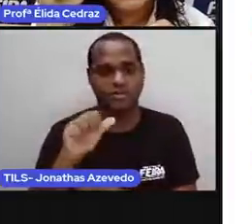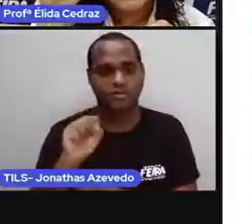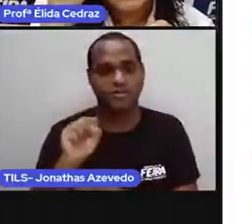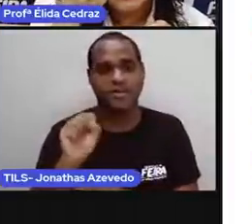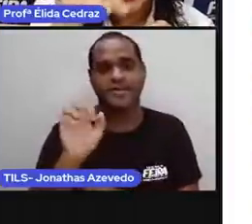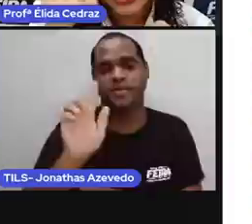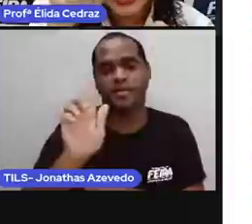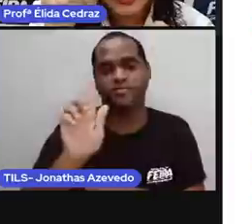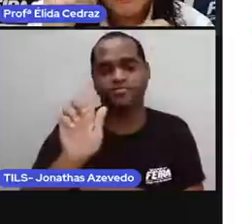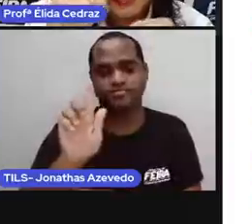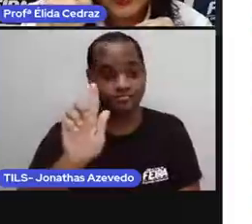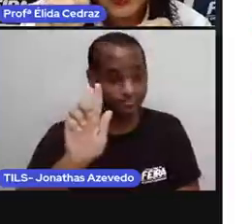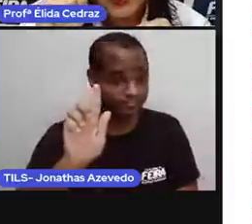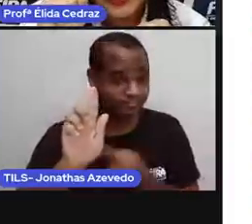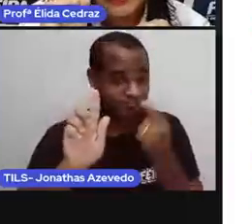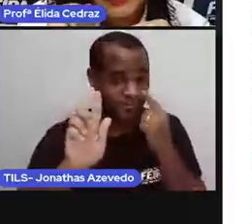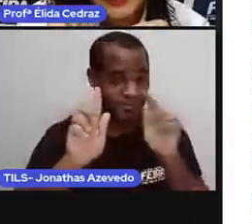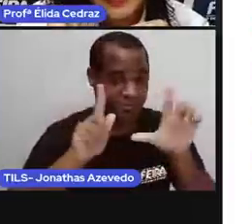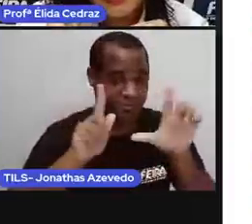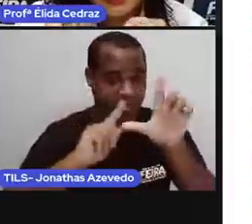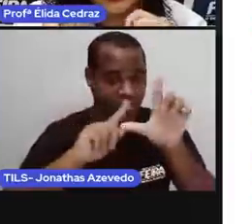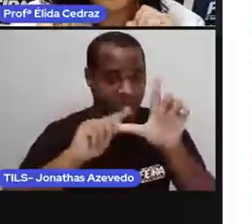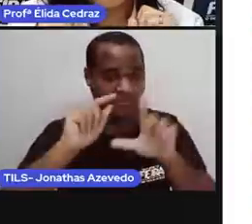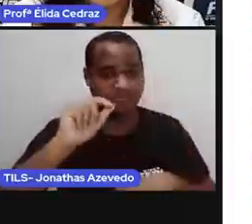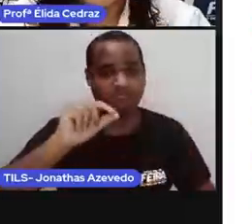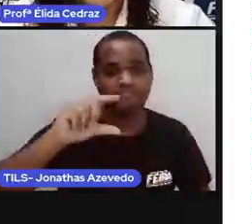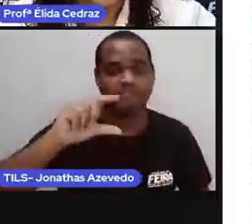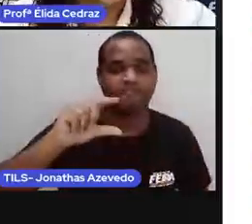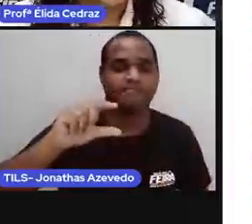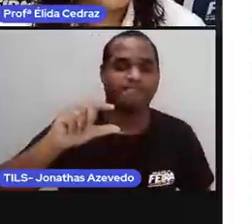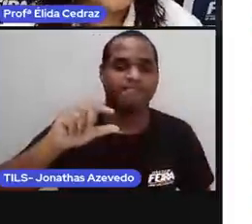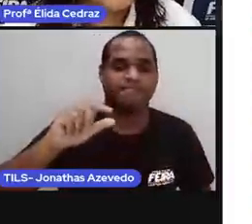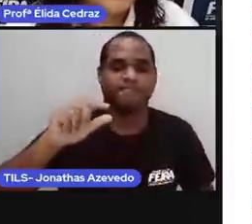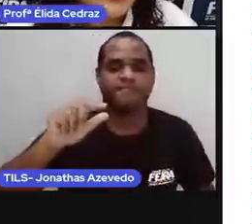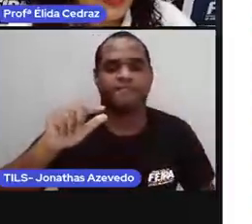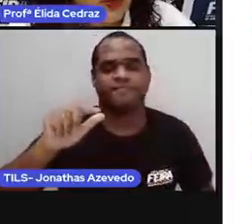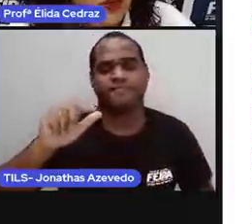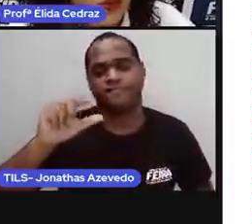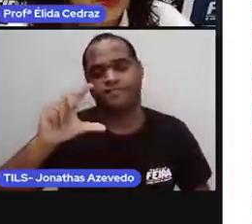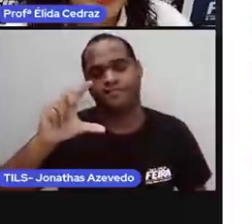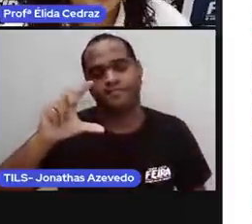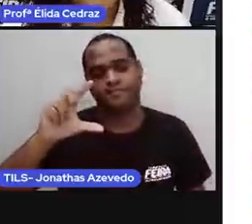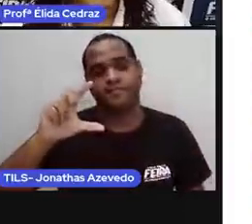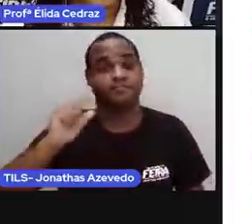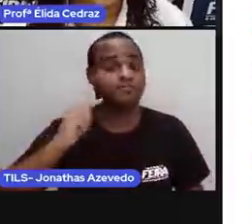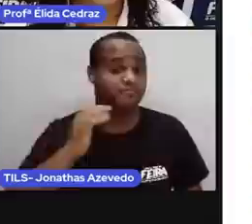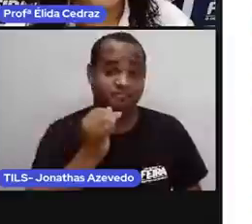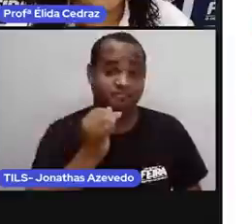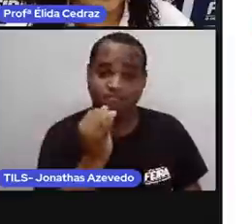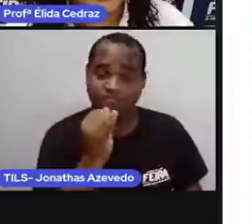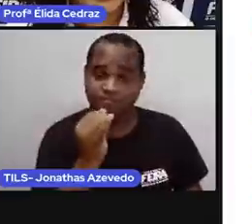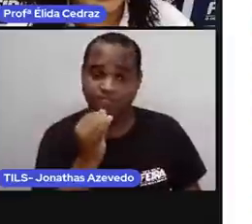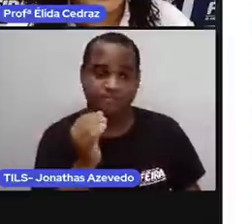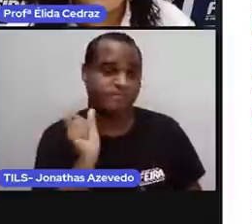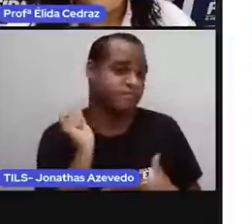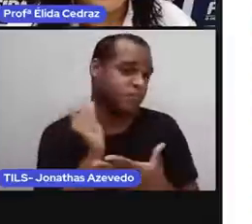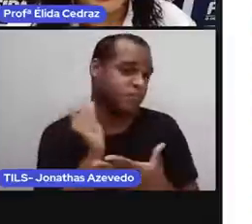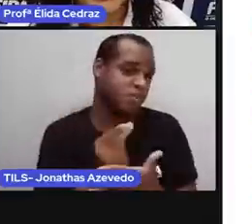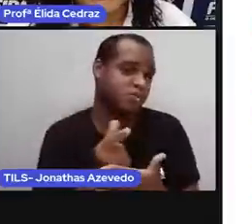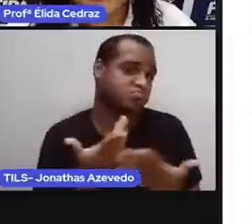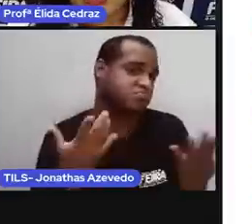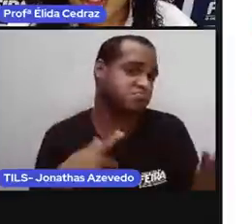G maiúscula que você está vendo. Quando você compra o pacote